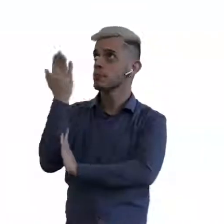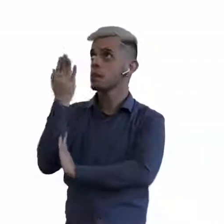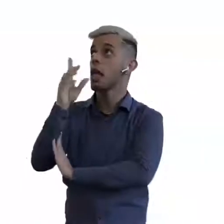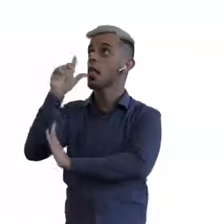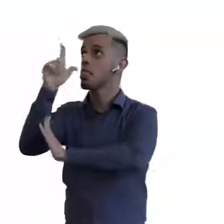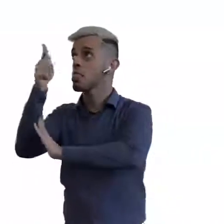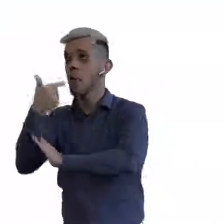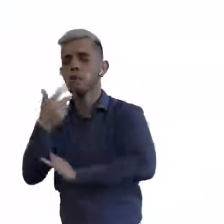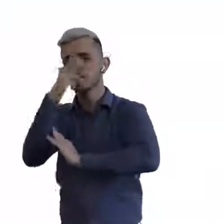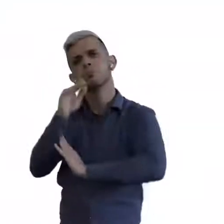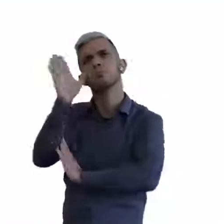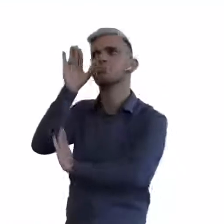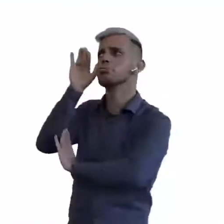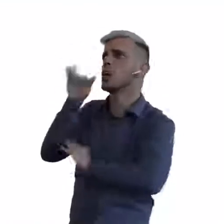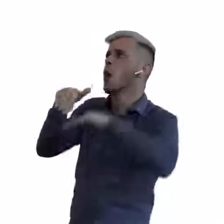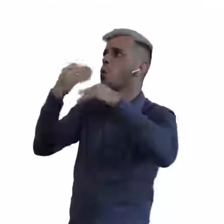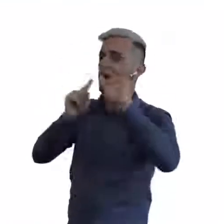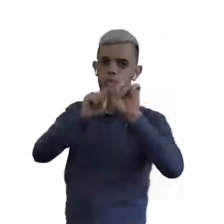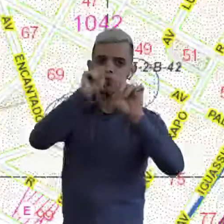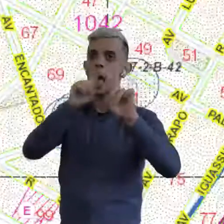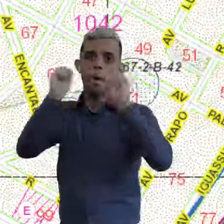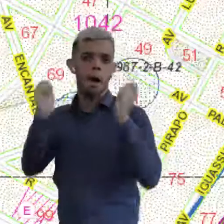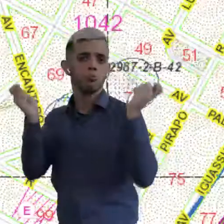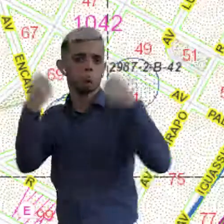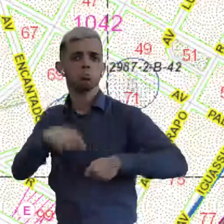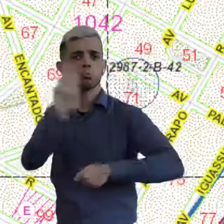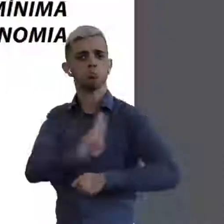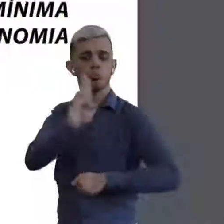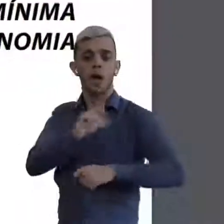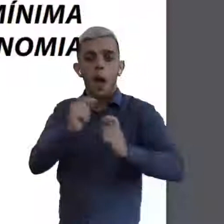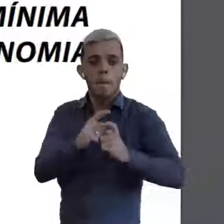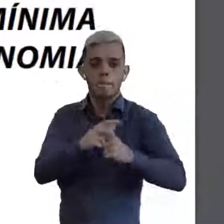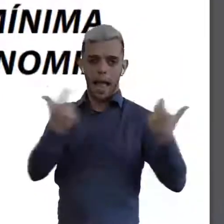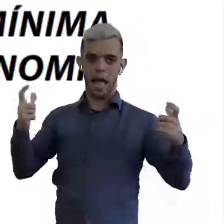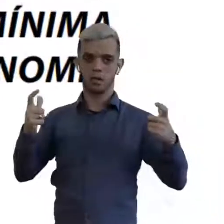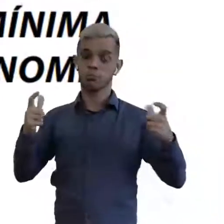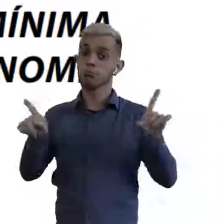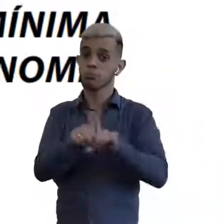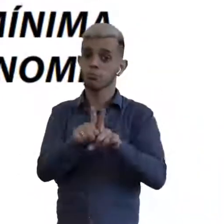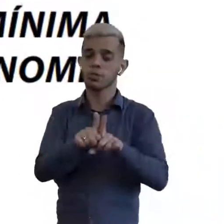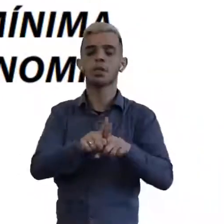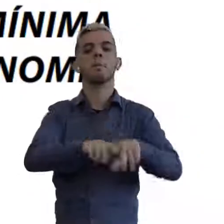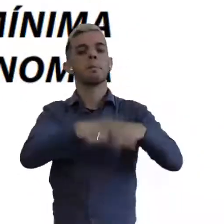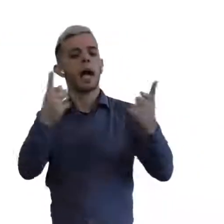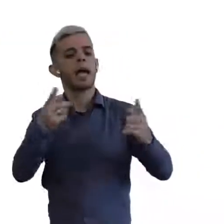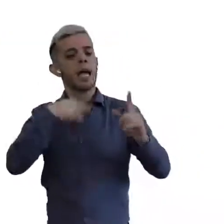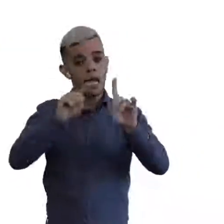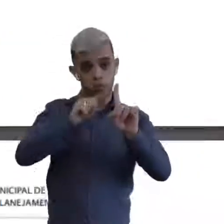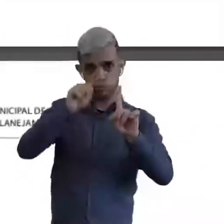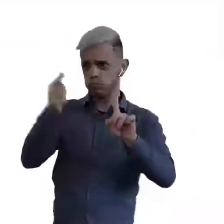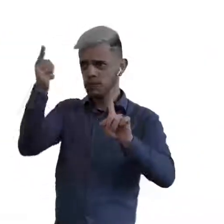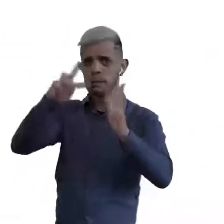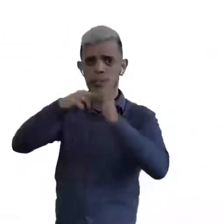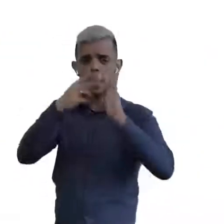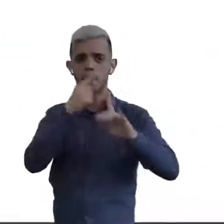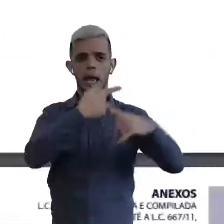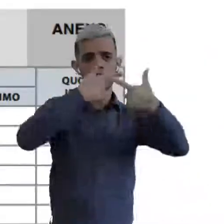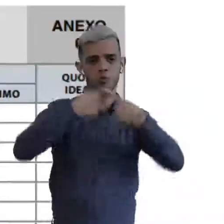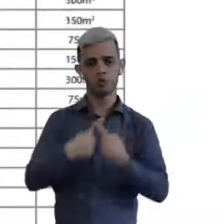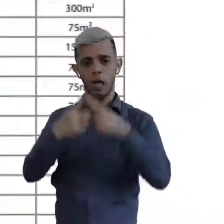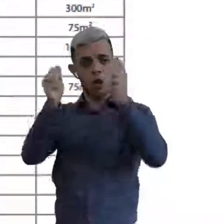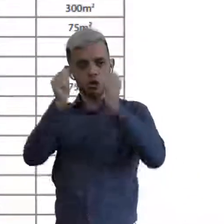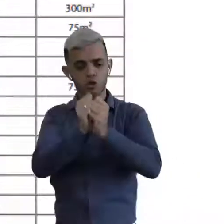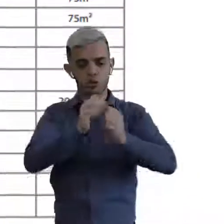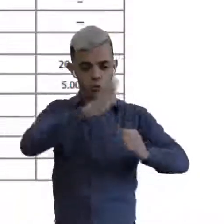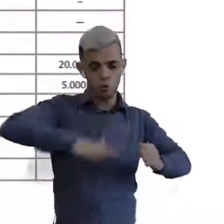diretor e vai ver qual é o índice que ele pode utilizar e o índice máximo. Então, esse índice que está ali,